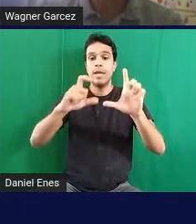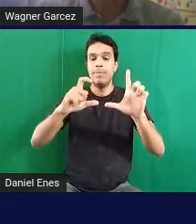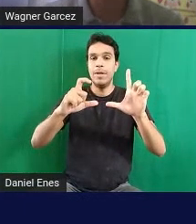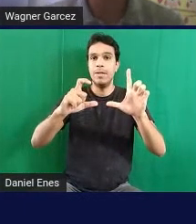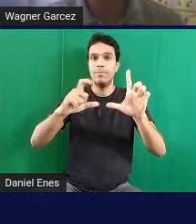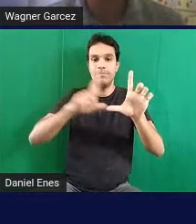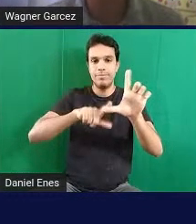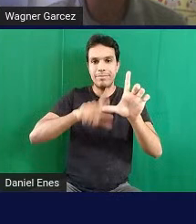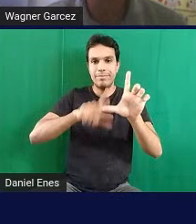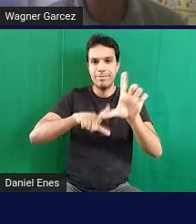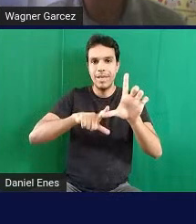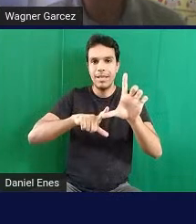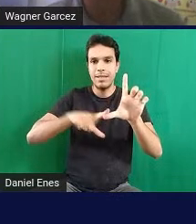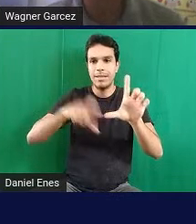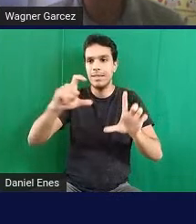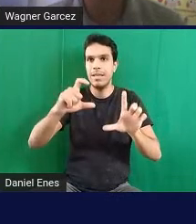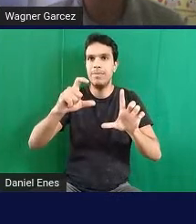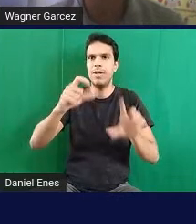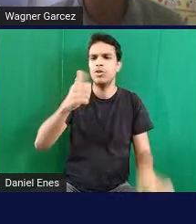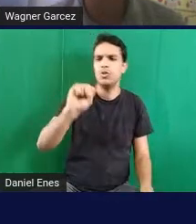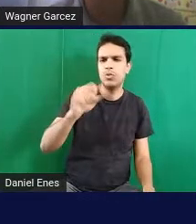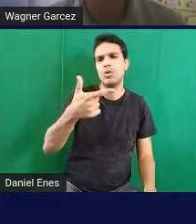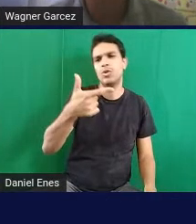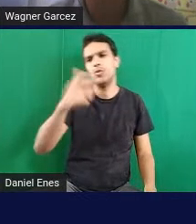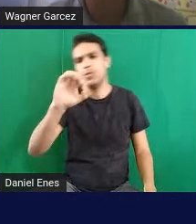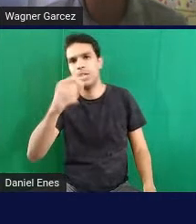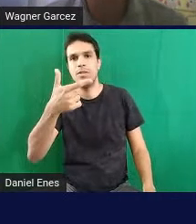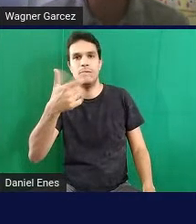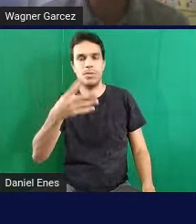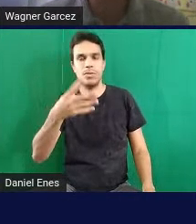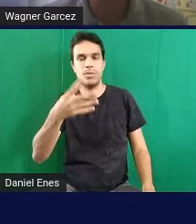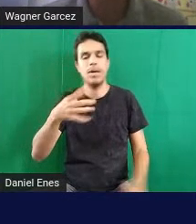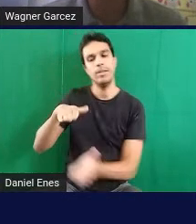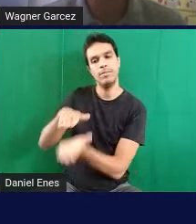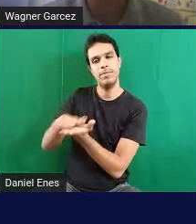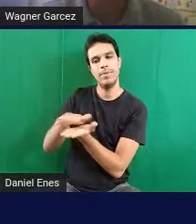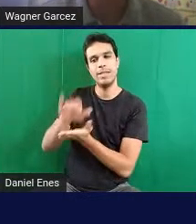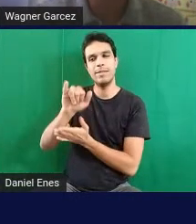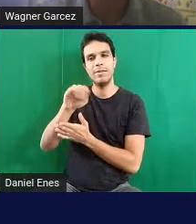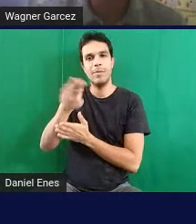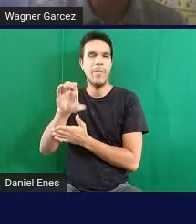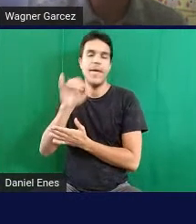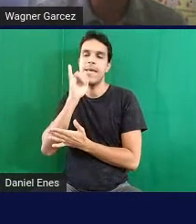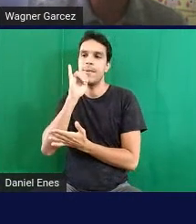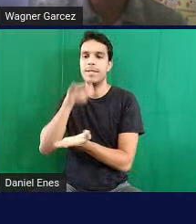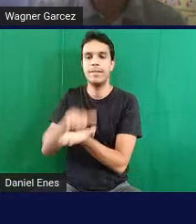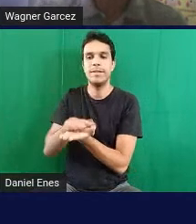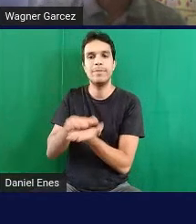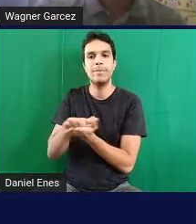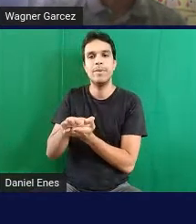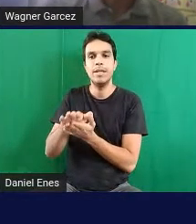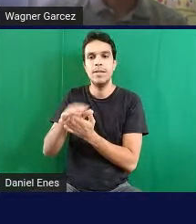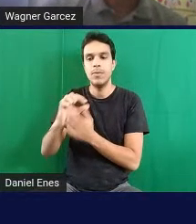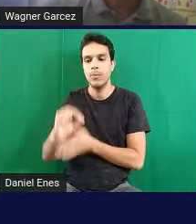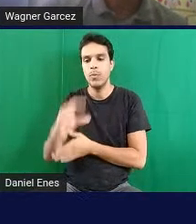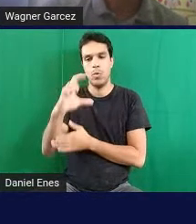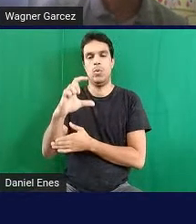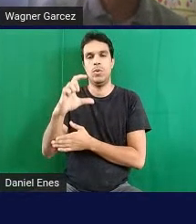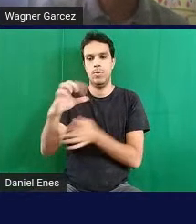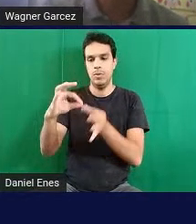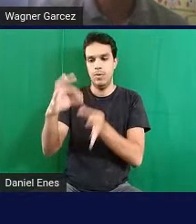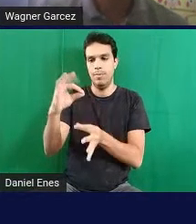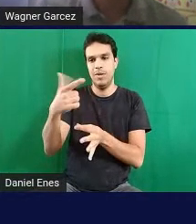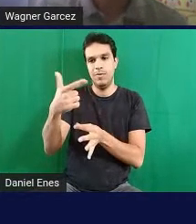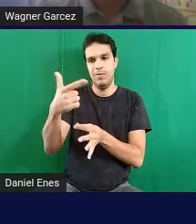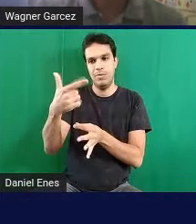normalmente em documentos impressos lá no IBC para os alunos a gente entrega em fonte 24, Arial. Tomar cuidado